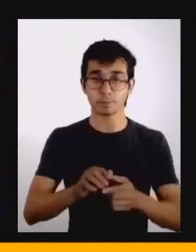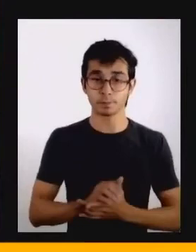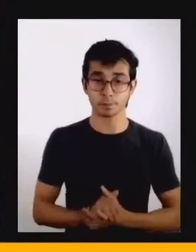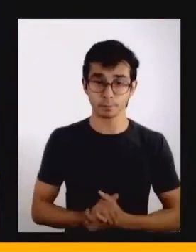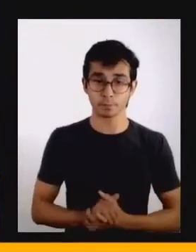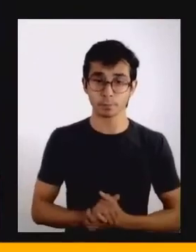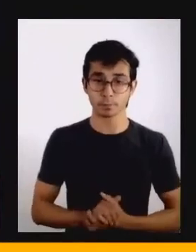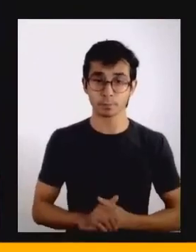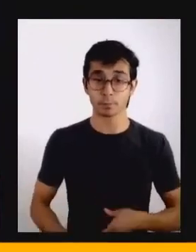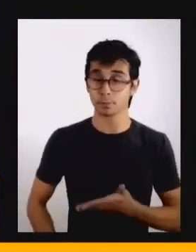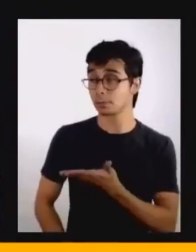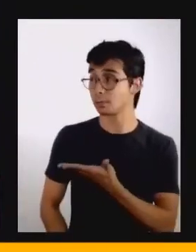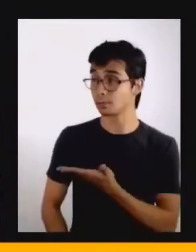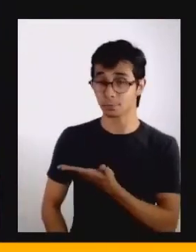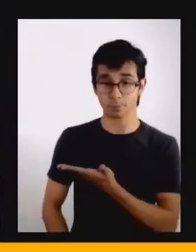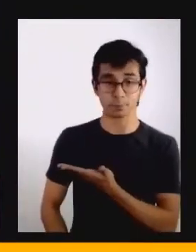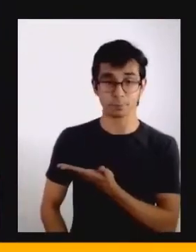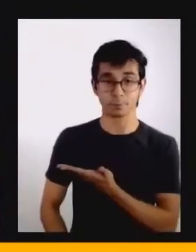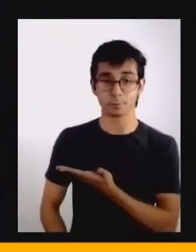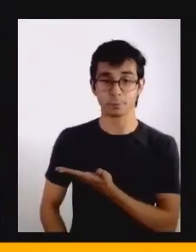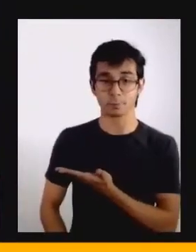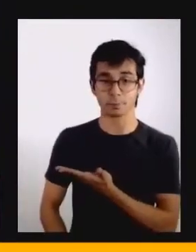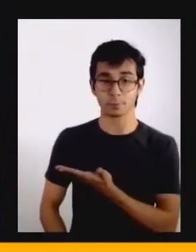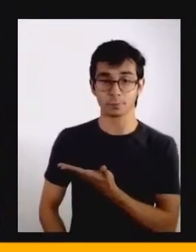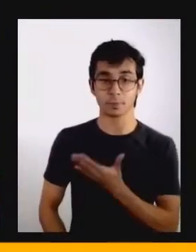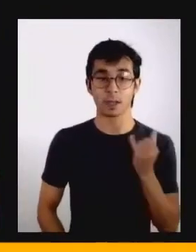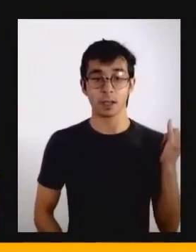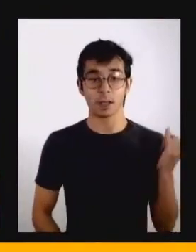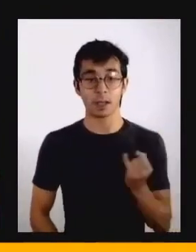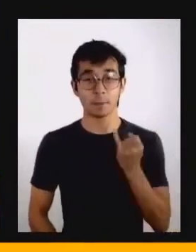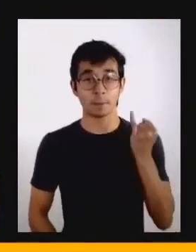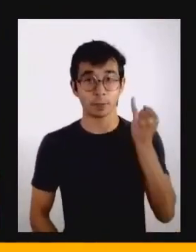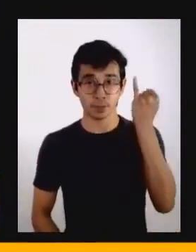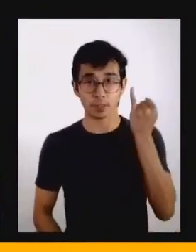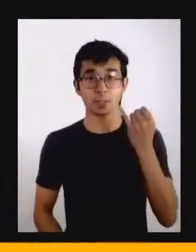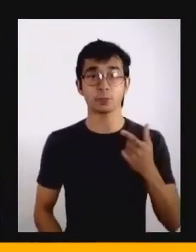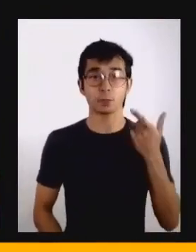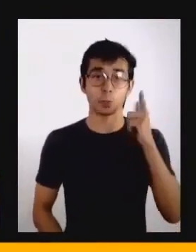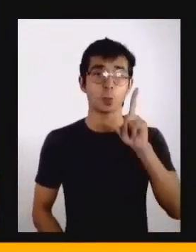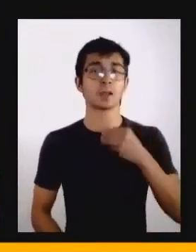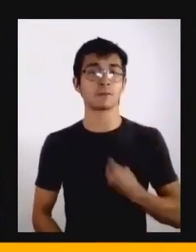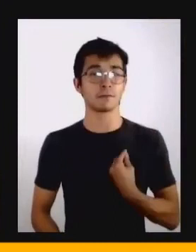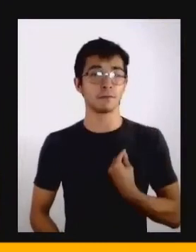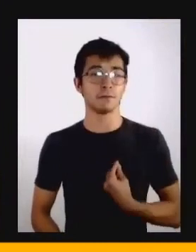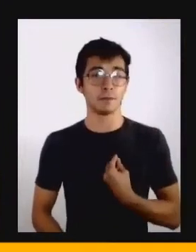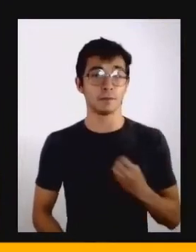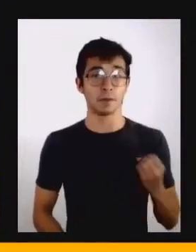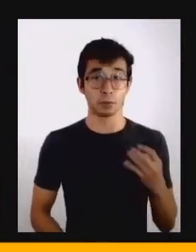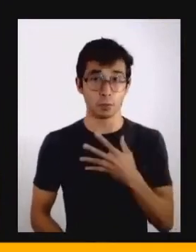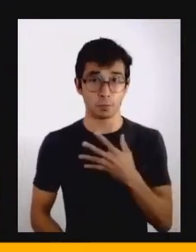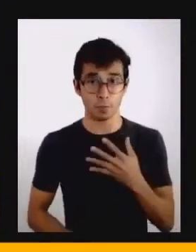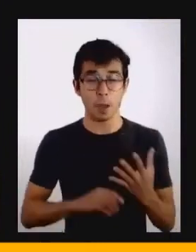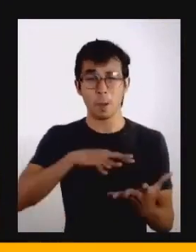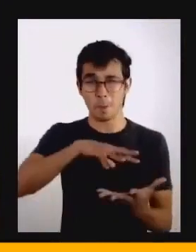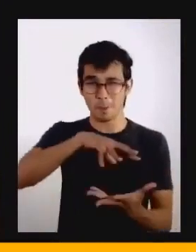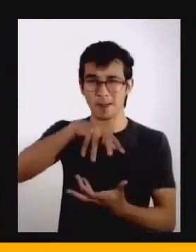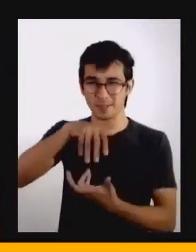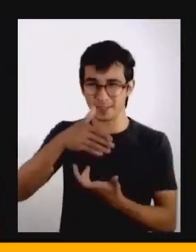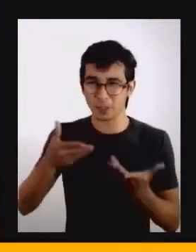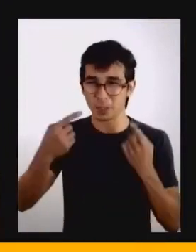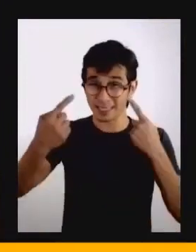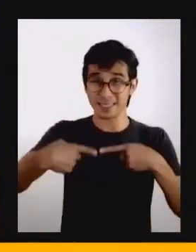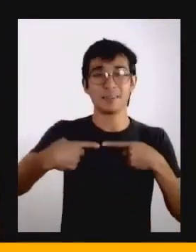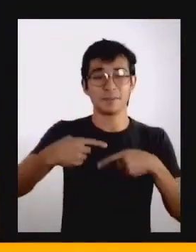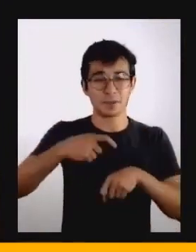muito importantes para a gente viver essa próxima era, principalmente porque mesmo que o planeta esteja vivendo desafios num momento